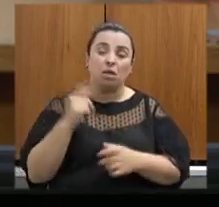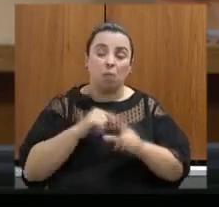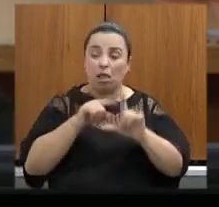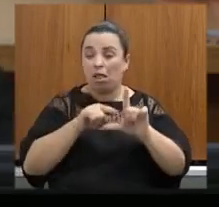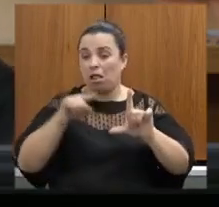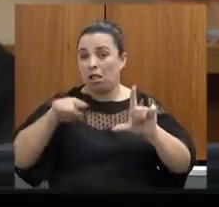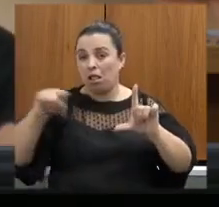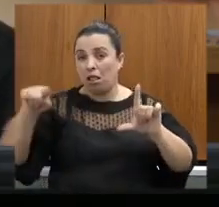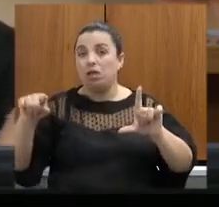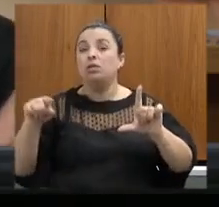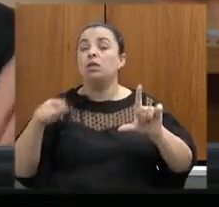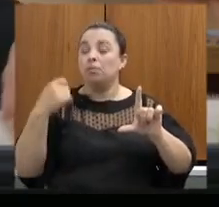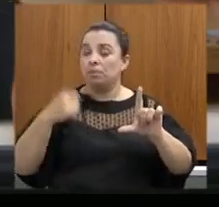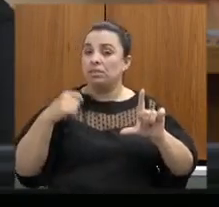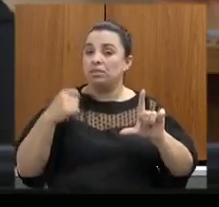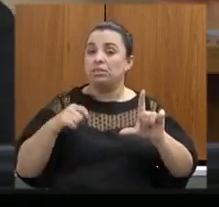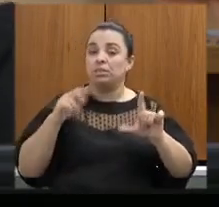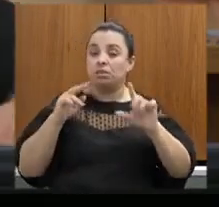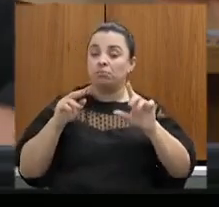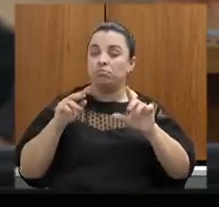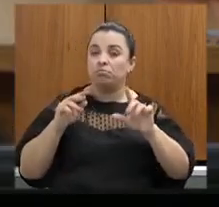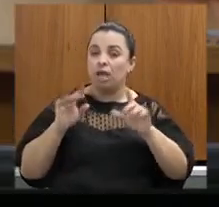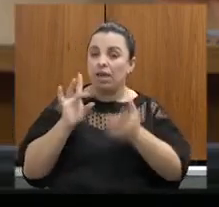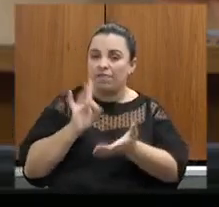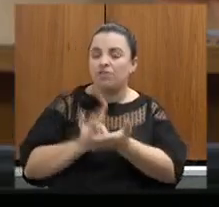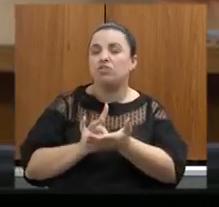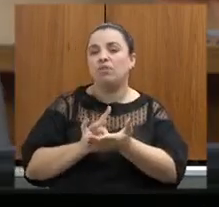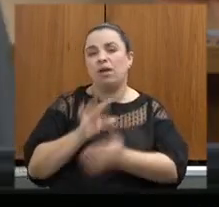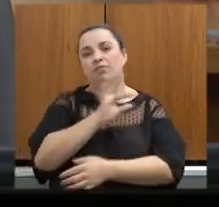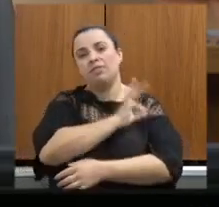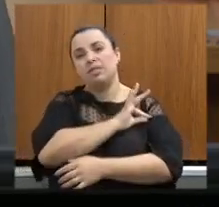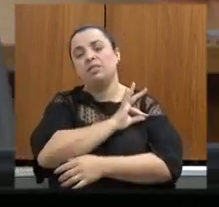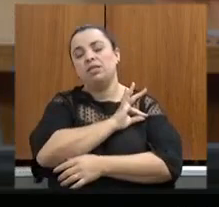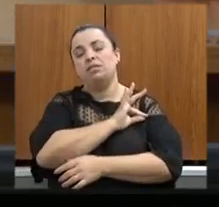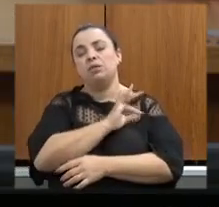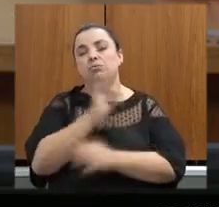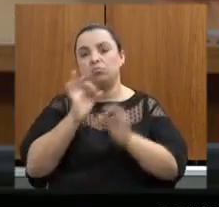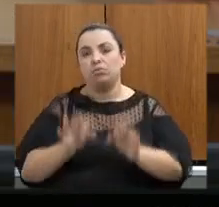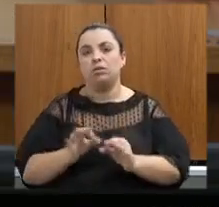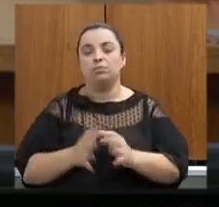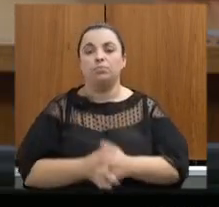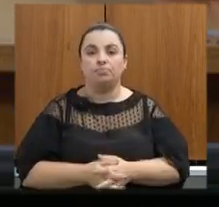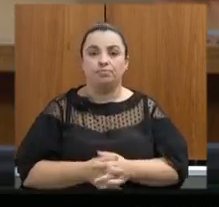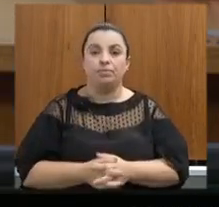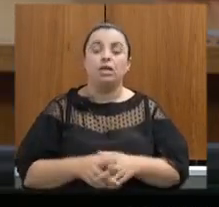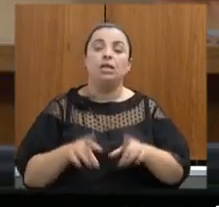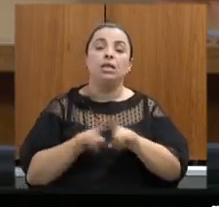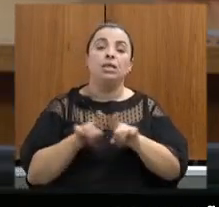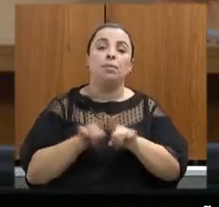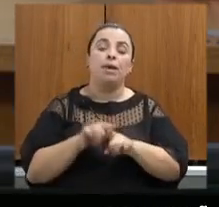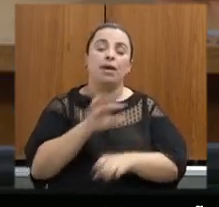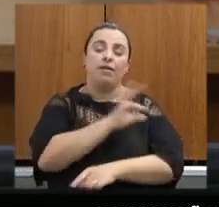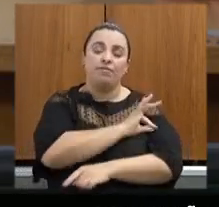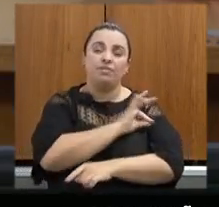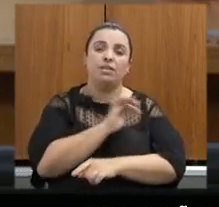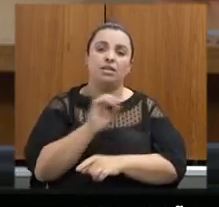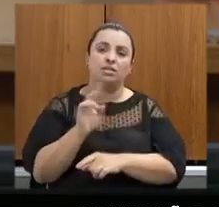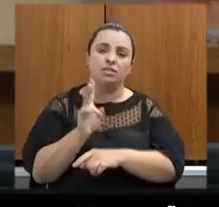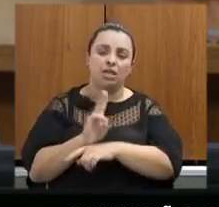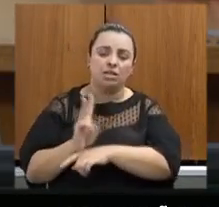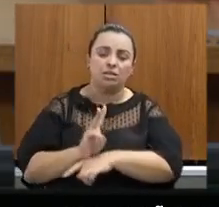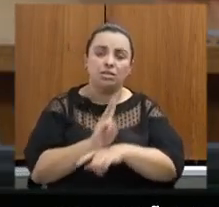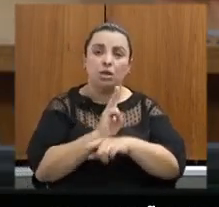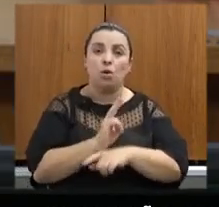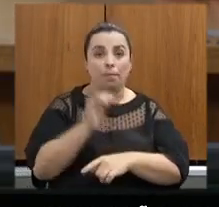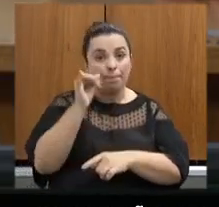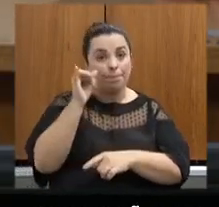para a efetivação dessa ação um outro ponto importante é a fiscalização preventiva porque nós acreditamos